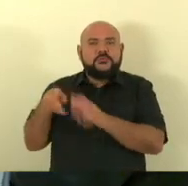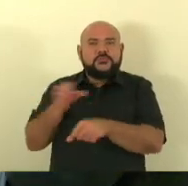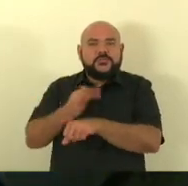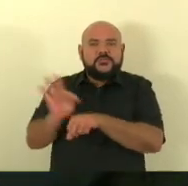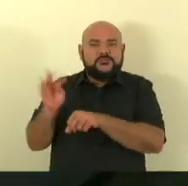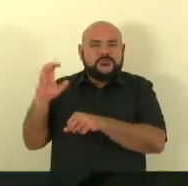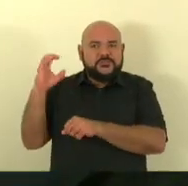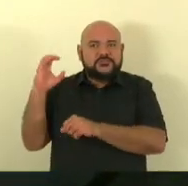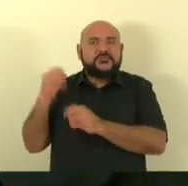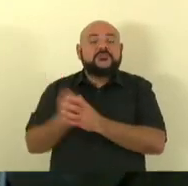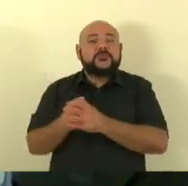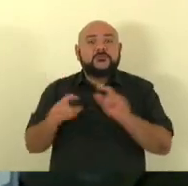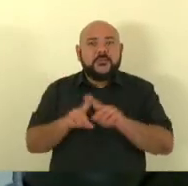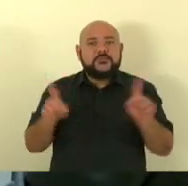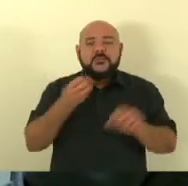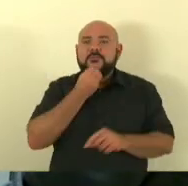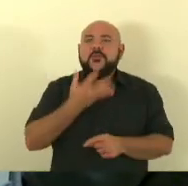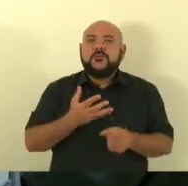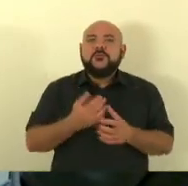trabalhos